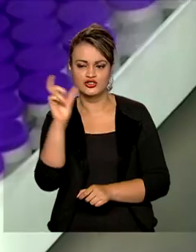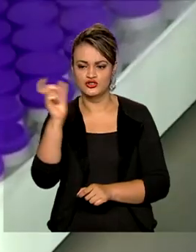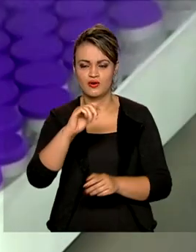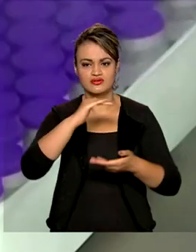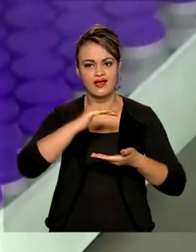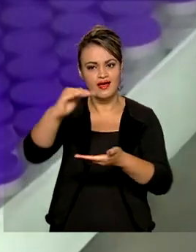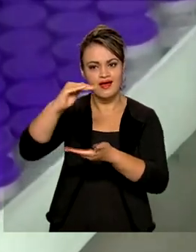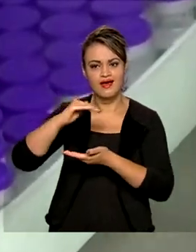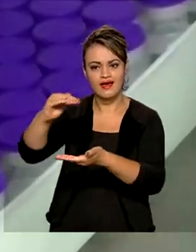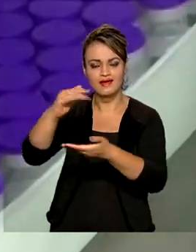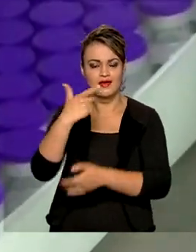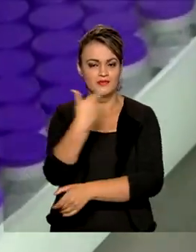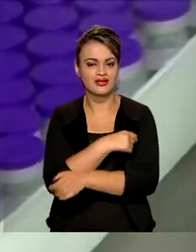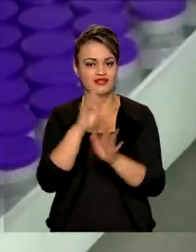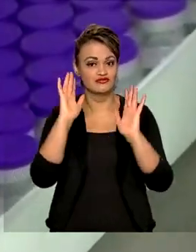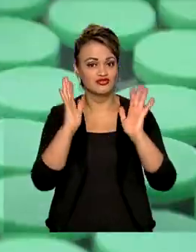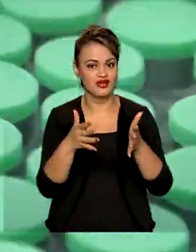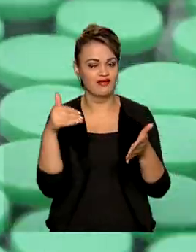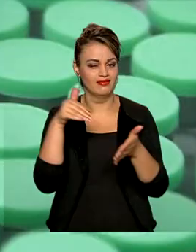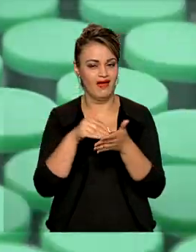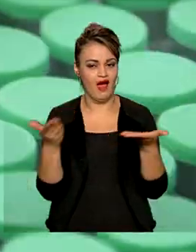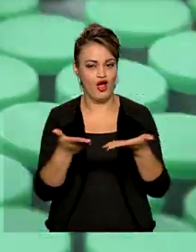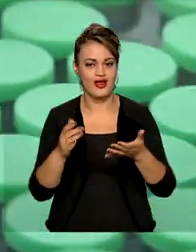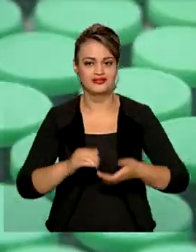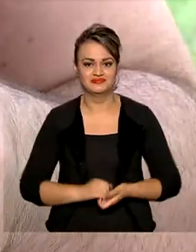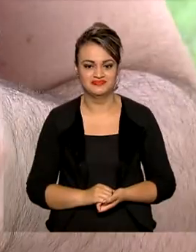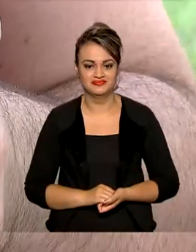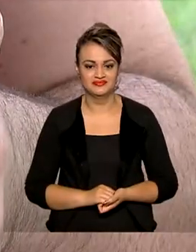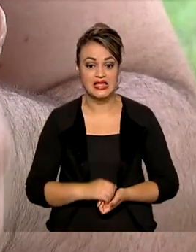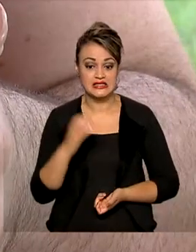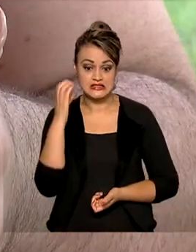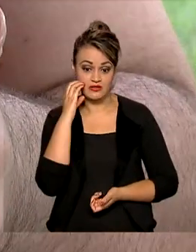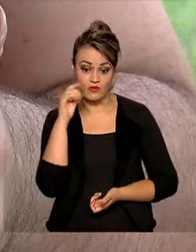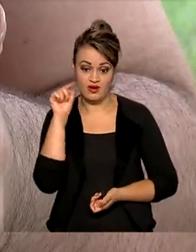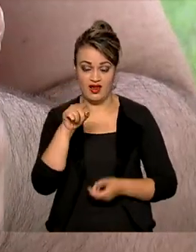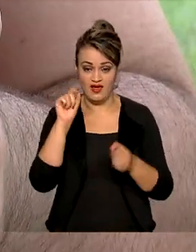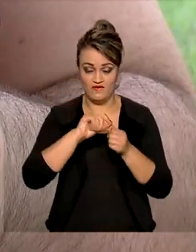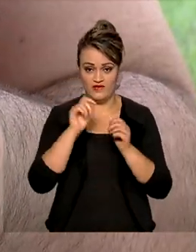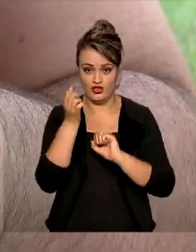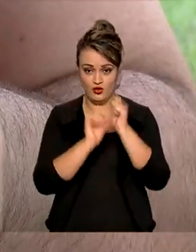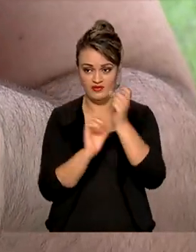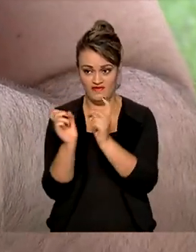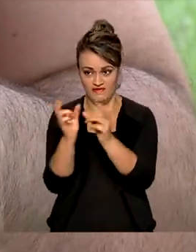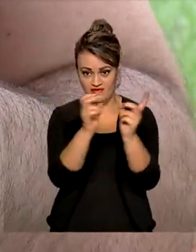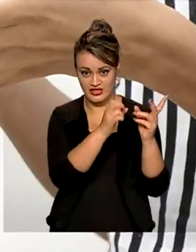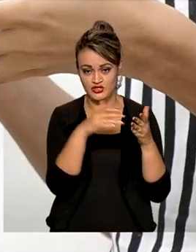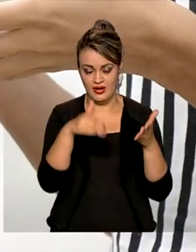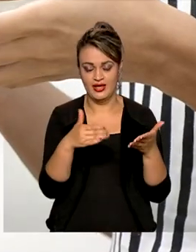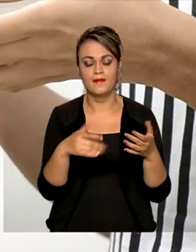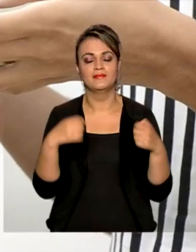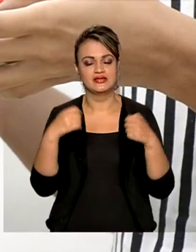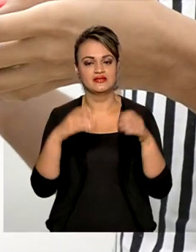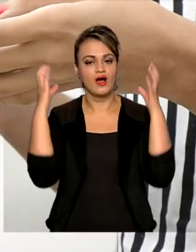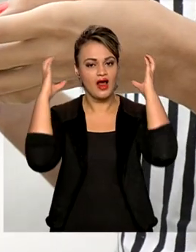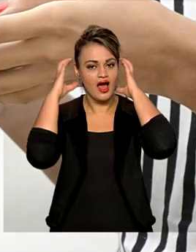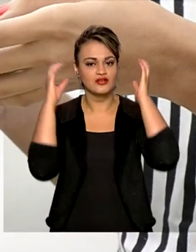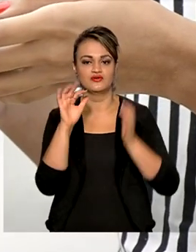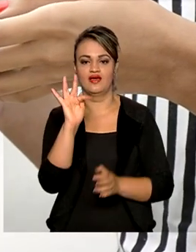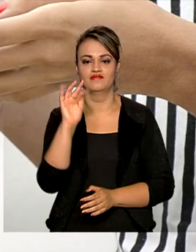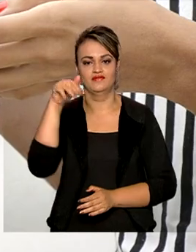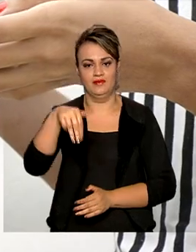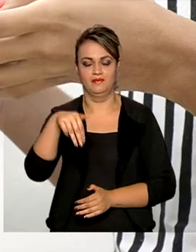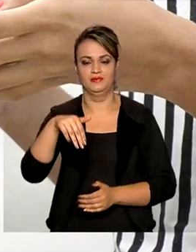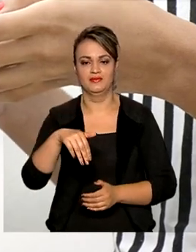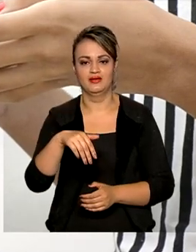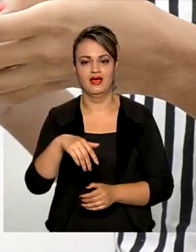distribuídas e aplicadas no Brasil até o momento. Celulares produzidos e comercializados no país deverão ter a recepção de